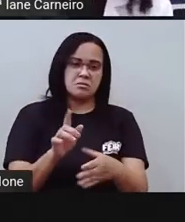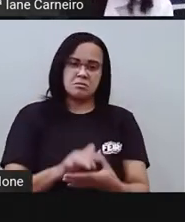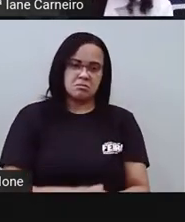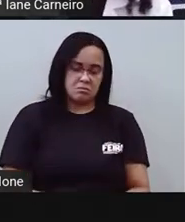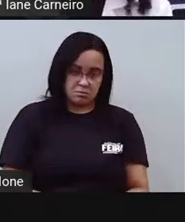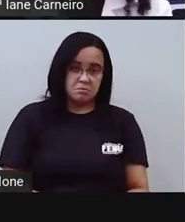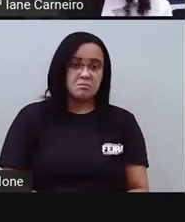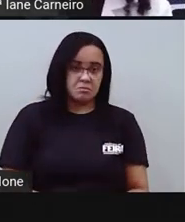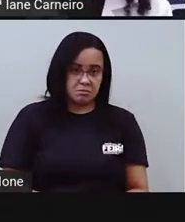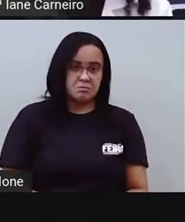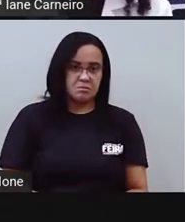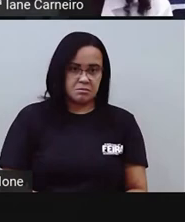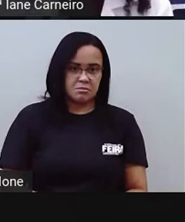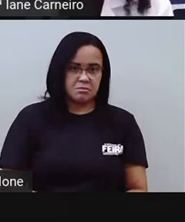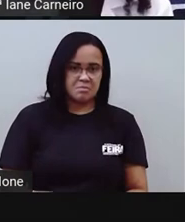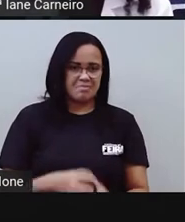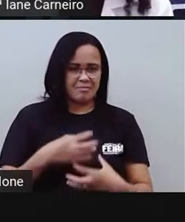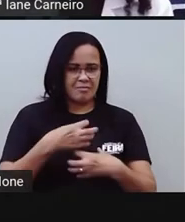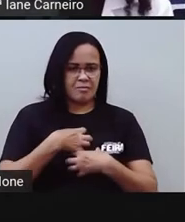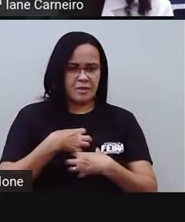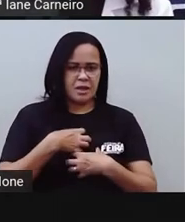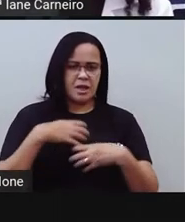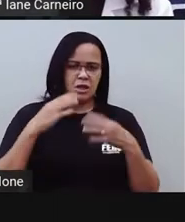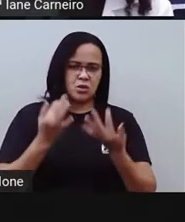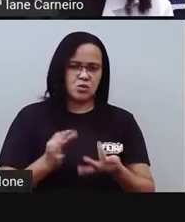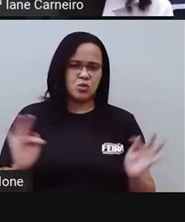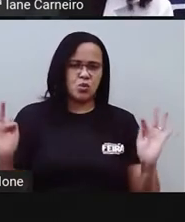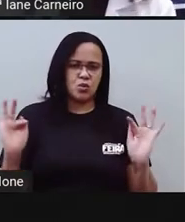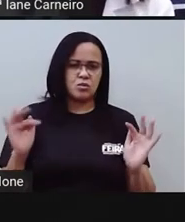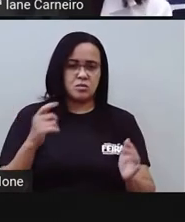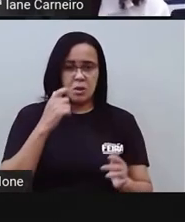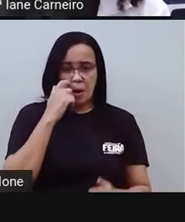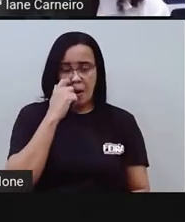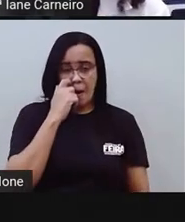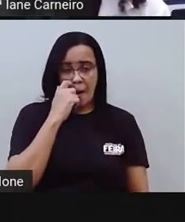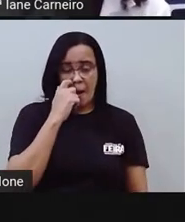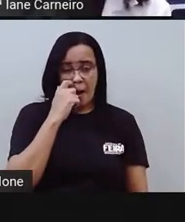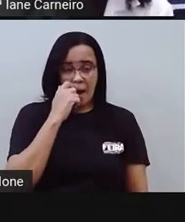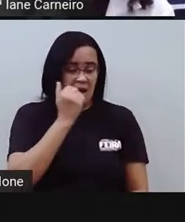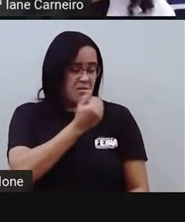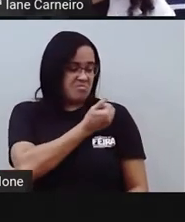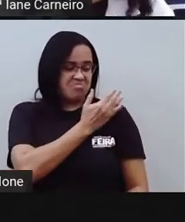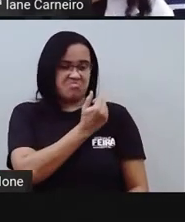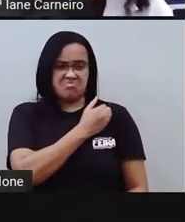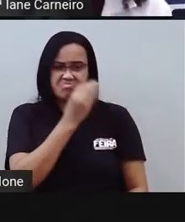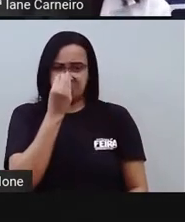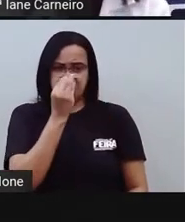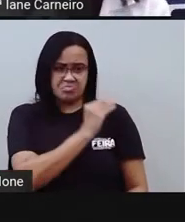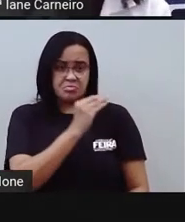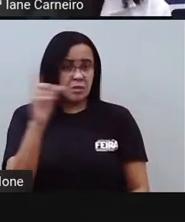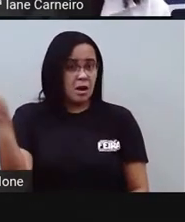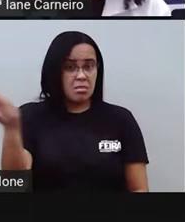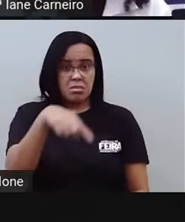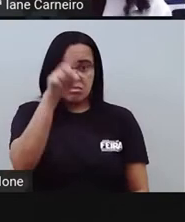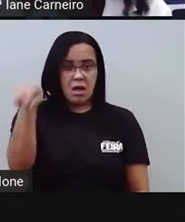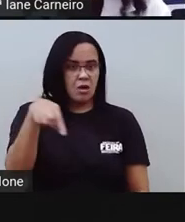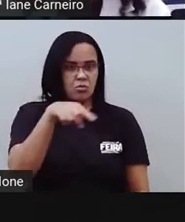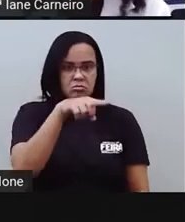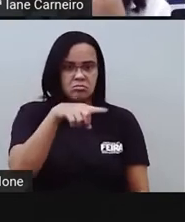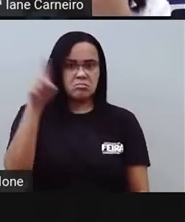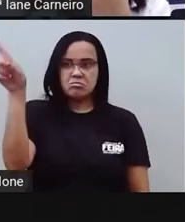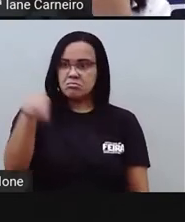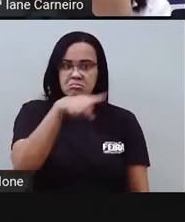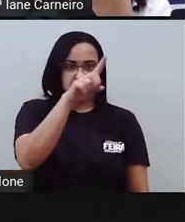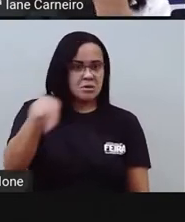O racismo. E aí, como a Pro falou, ó, racismo não, a gente precisa lutar contra o racismo, a gente não pode